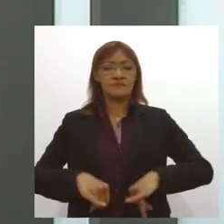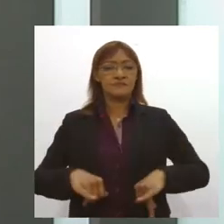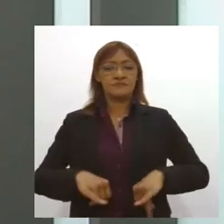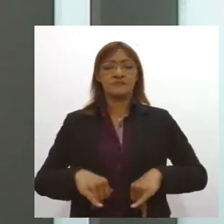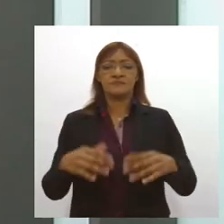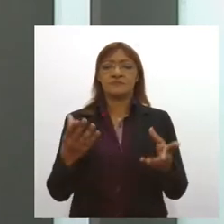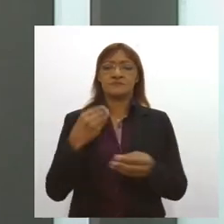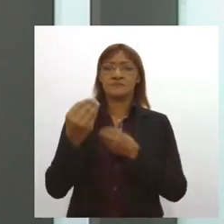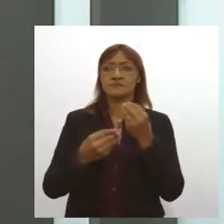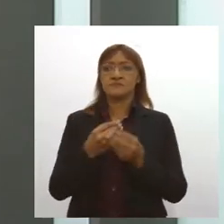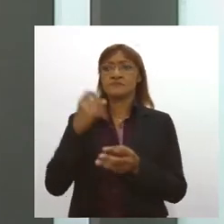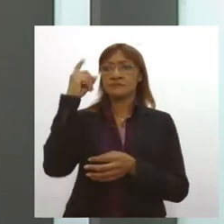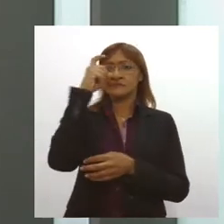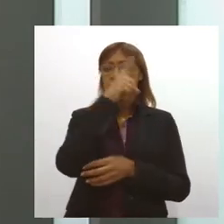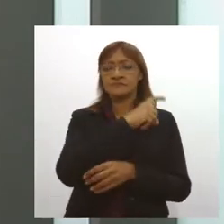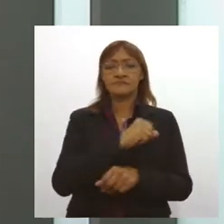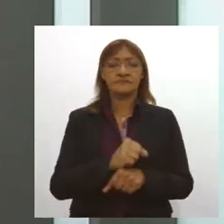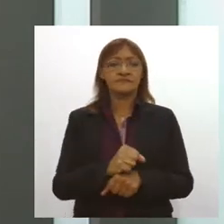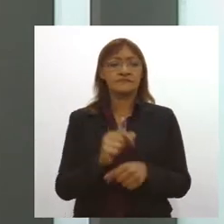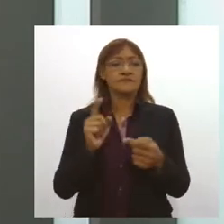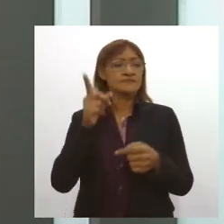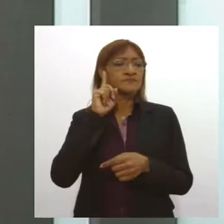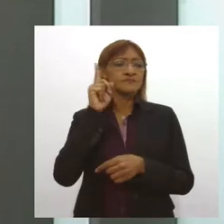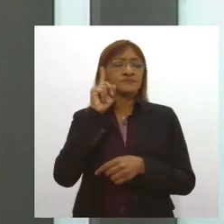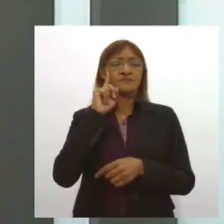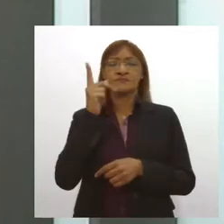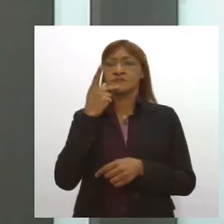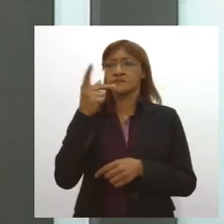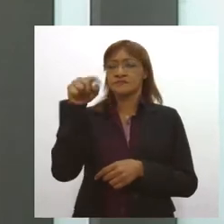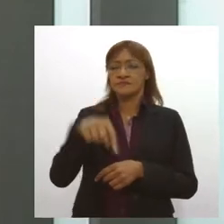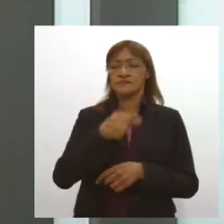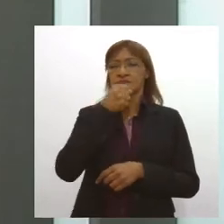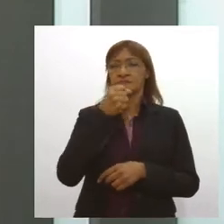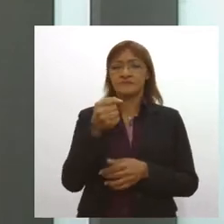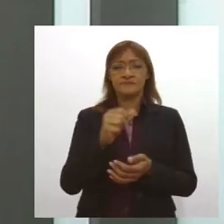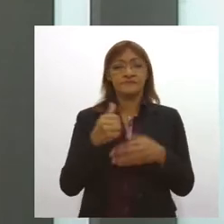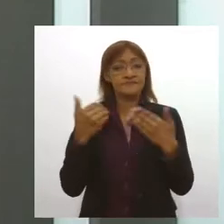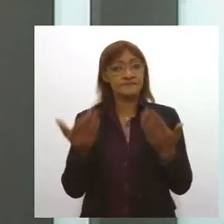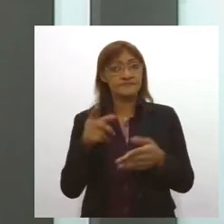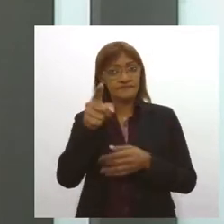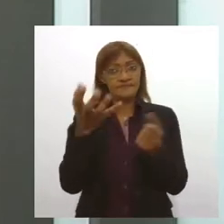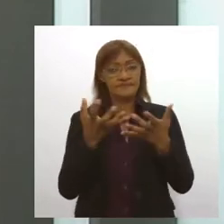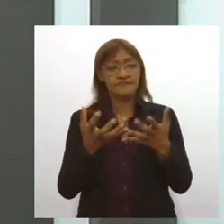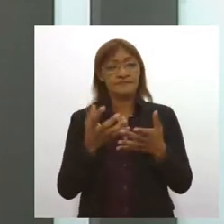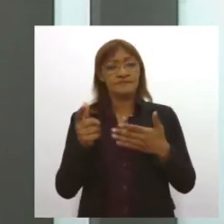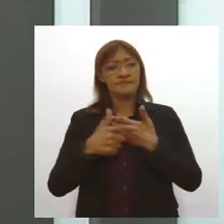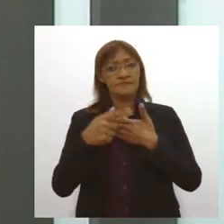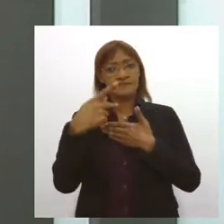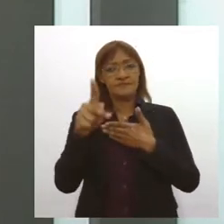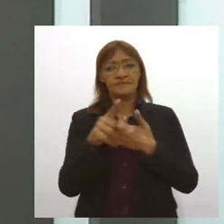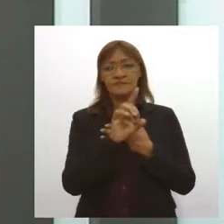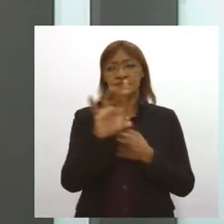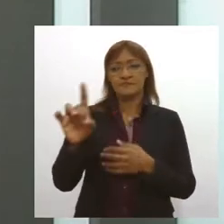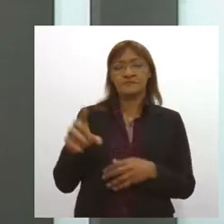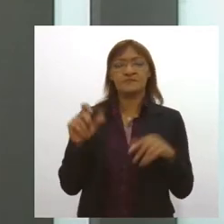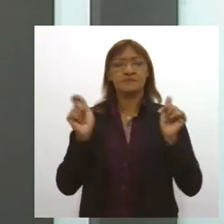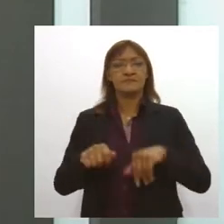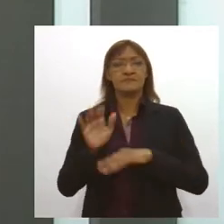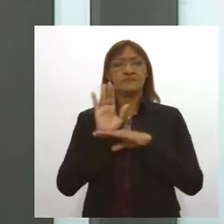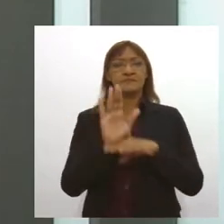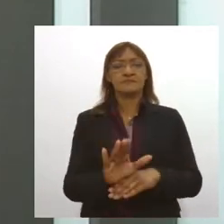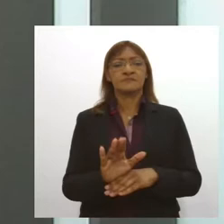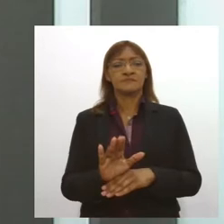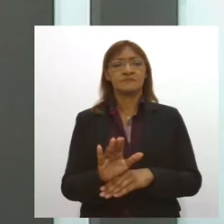situações muito difíceis. Comentamos todos os dias aqui no jornal sobre isso. Então, se você fizer a sua parte, cada um fizer um pouquinho, a gente pode ajudar muitas